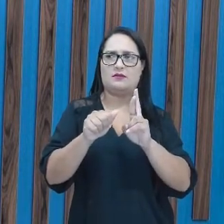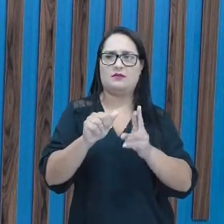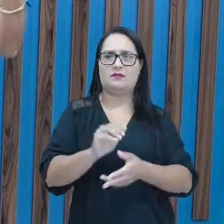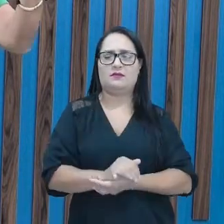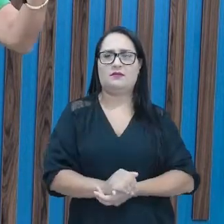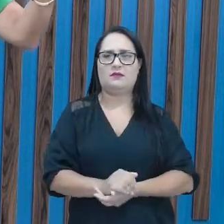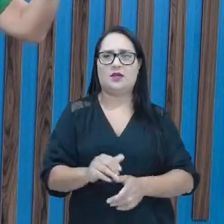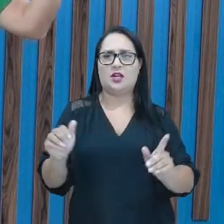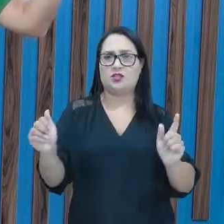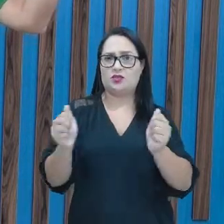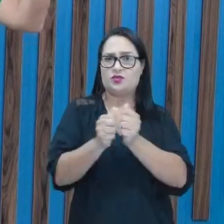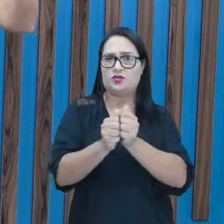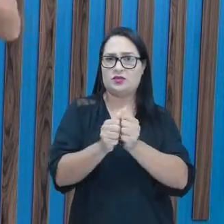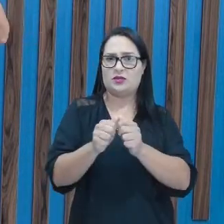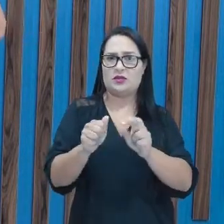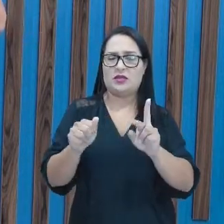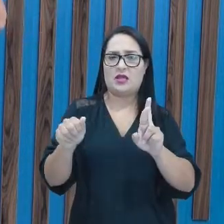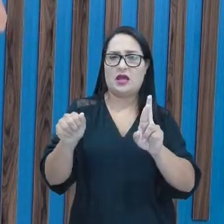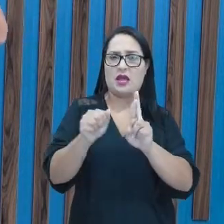Junta.